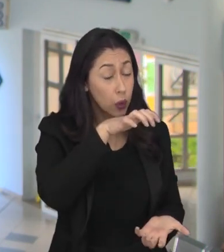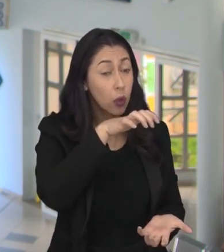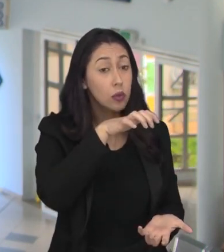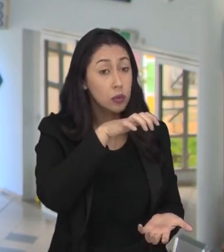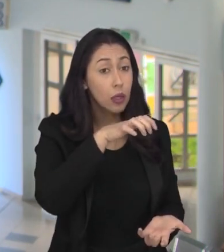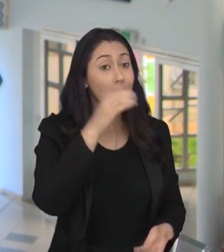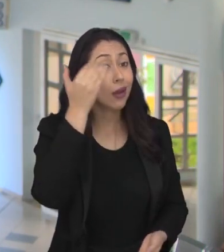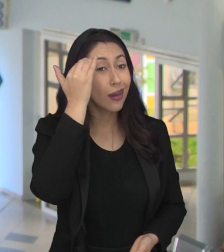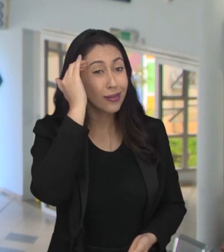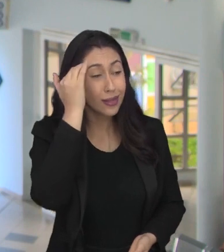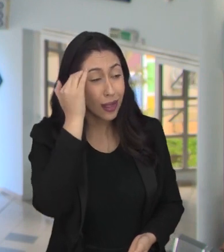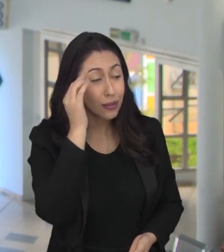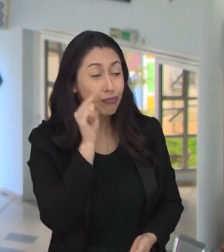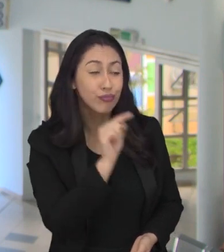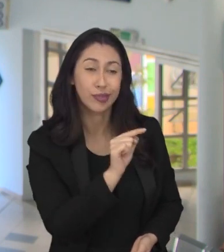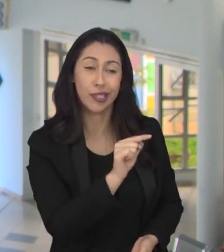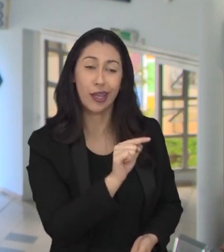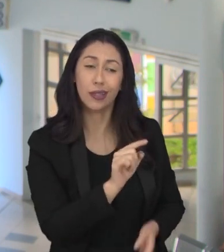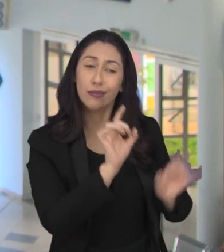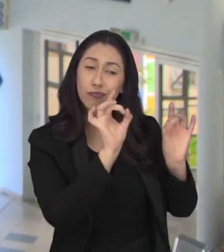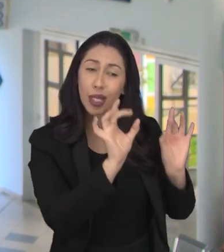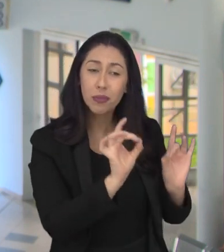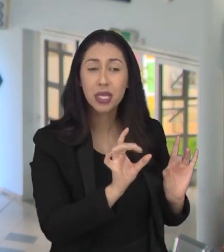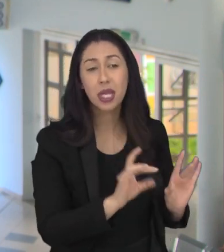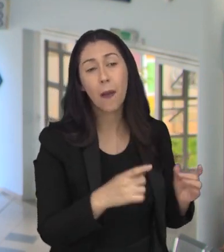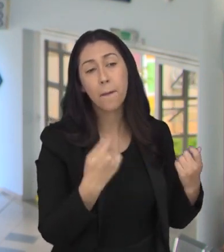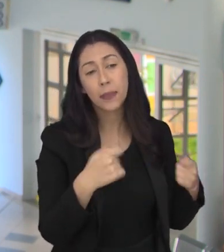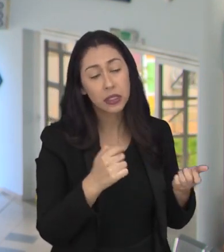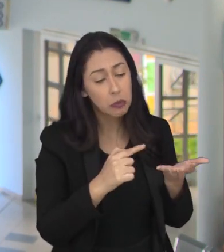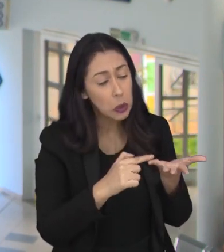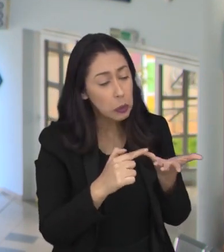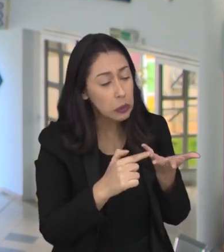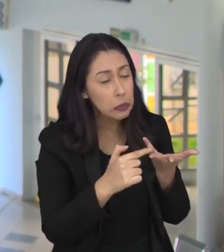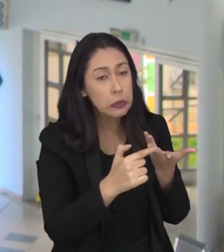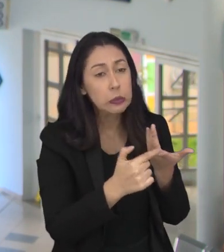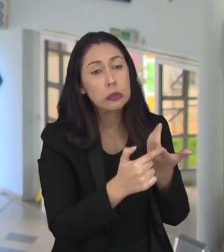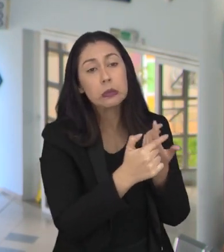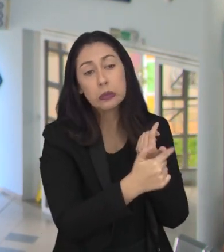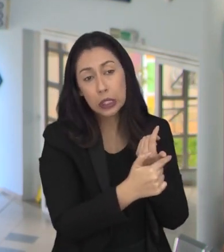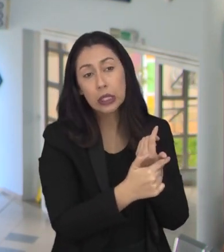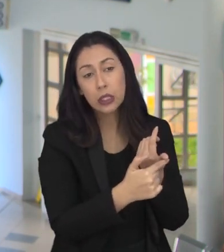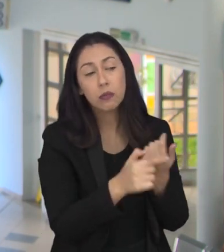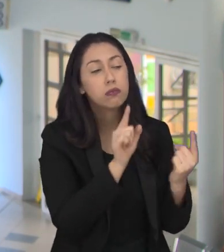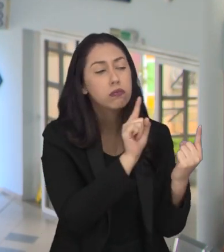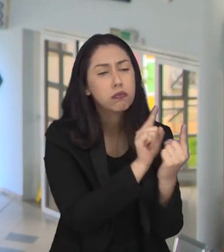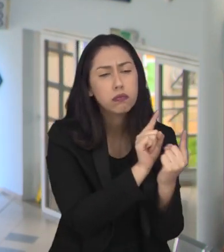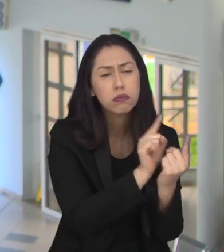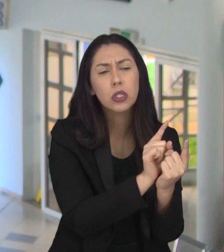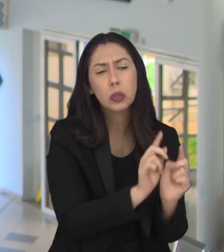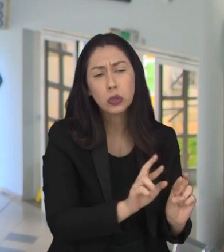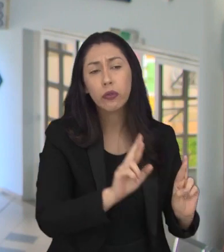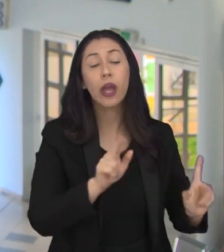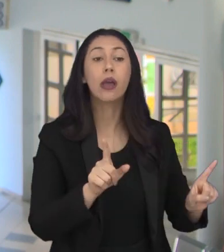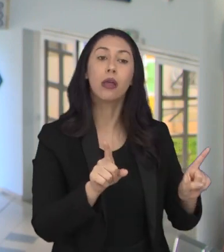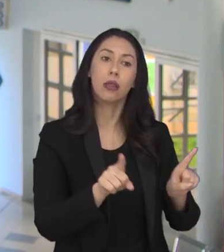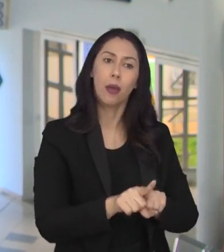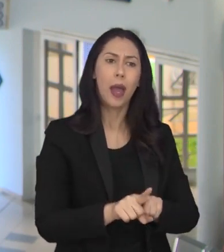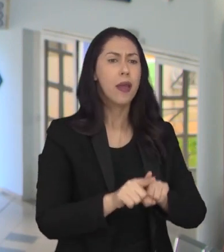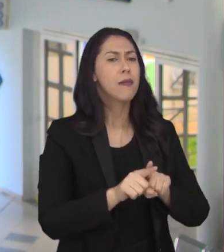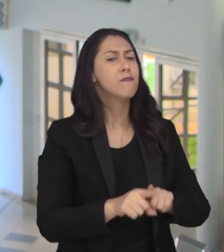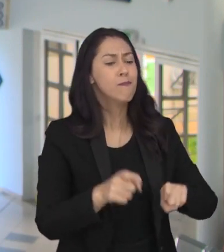Entendendo as necessidades específicas do idoso e dessas pessoas que têm necessidades especiais, médicos